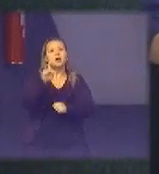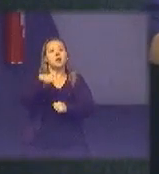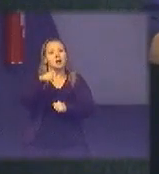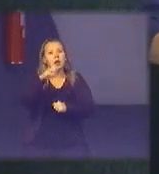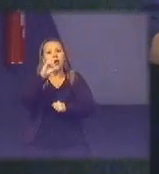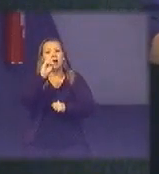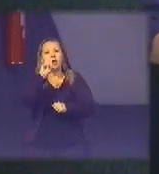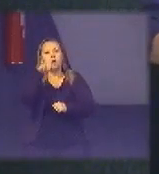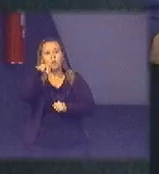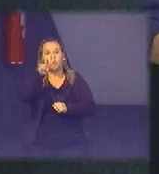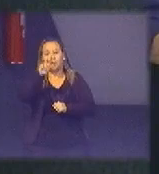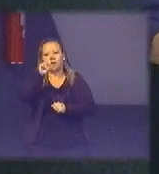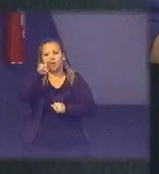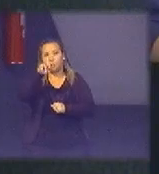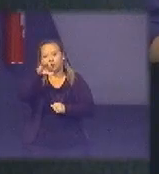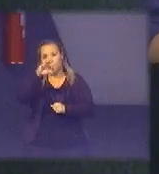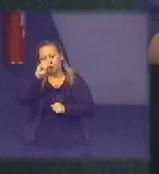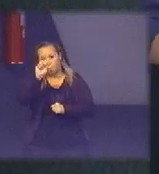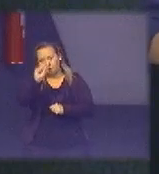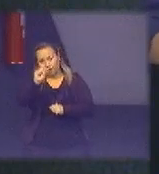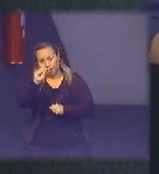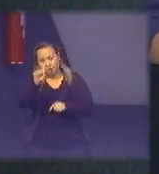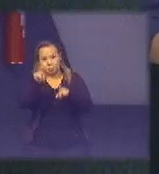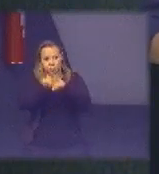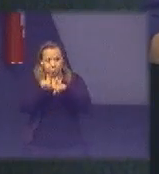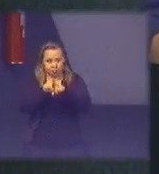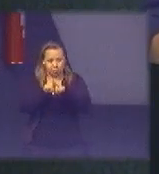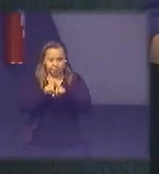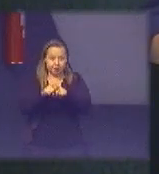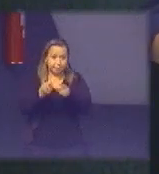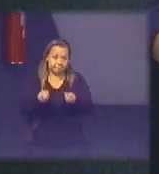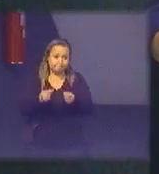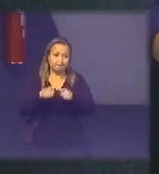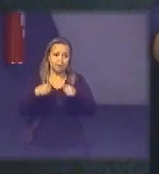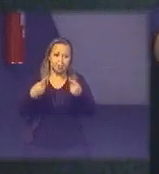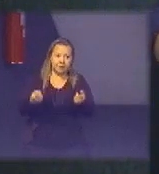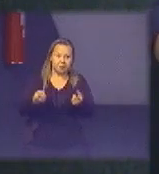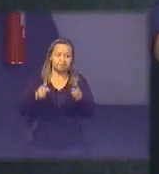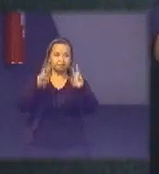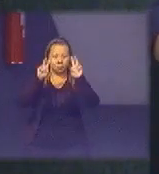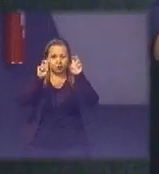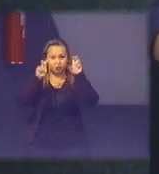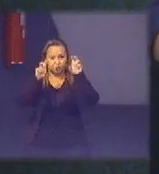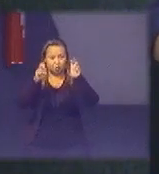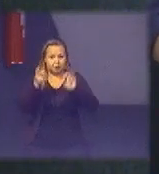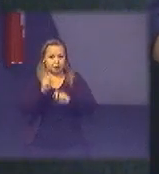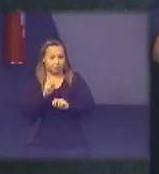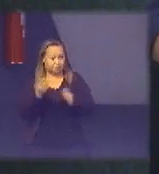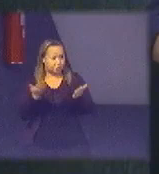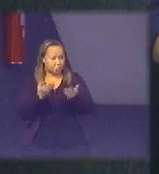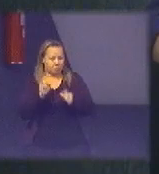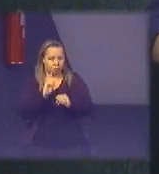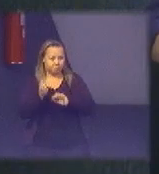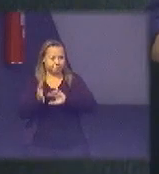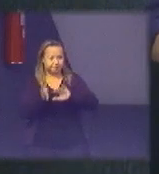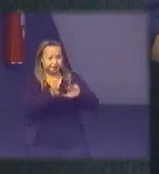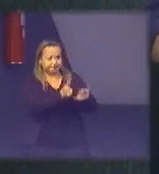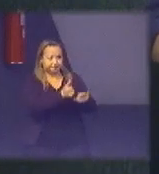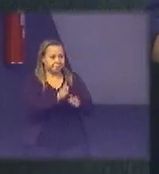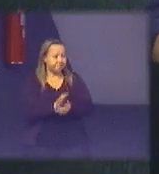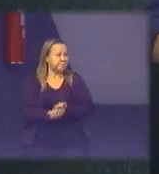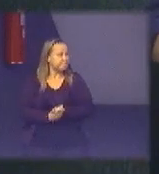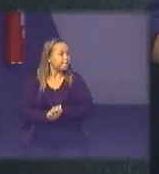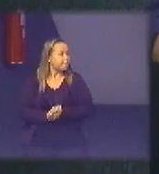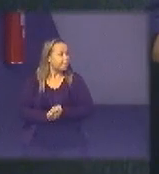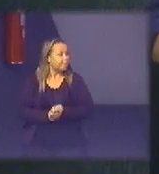pros TED que também são problemas aqui mas talvez isso aí não tenha muita aderência a temática de agora mas é só por falar chutei viu